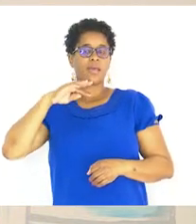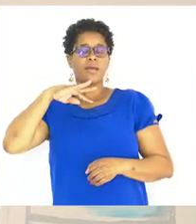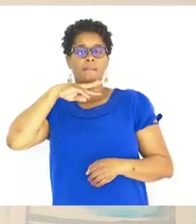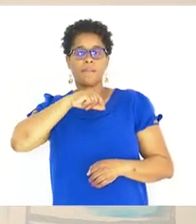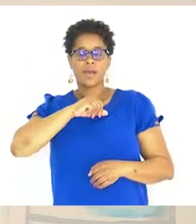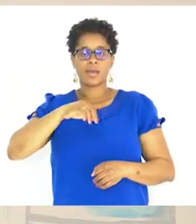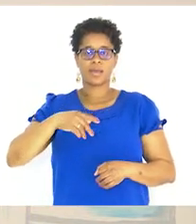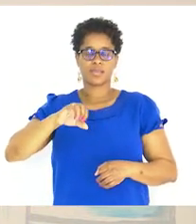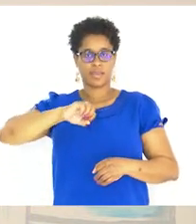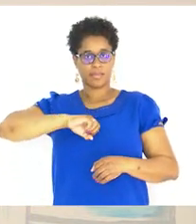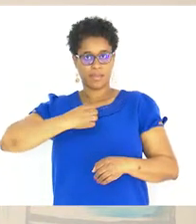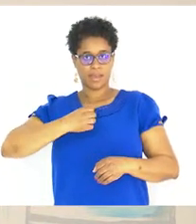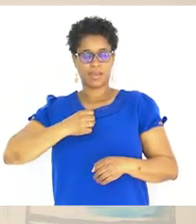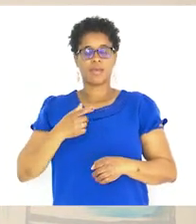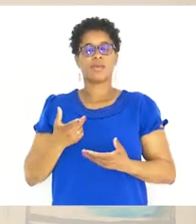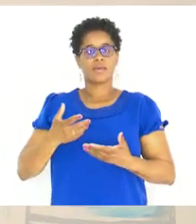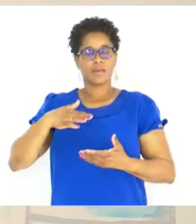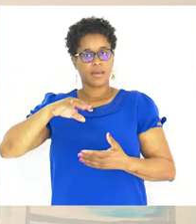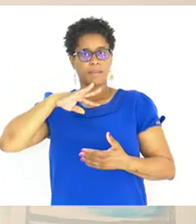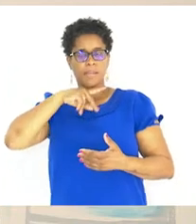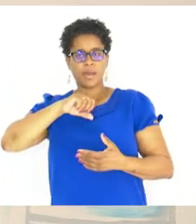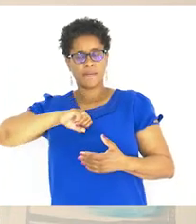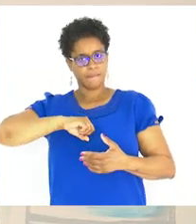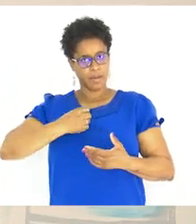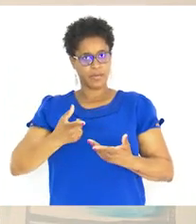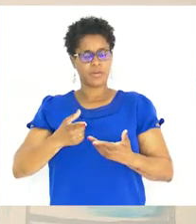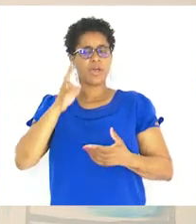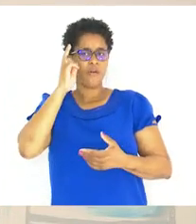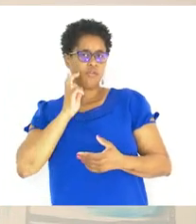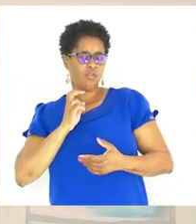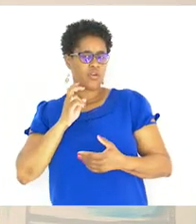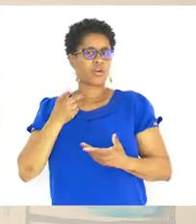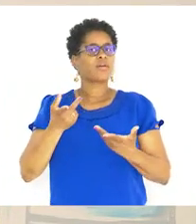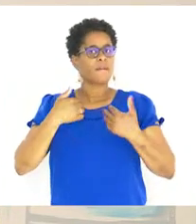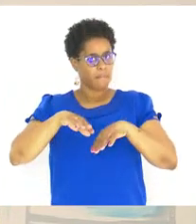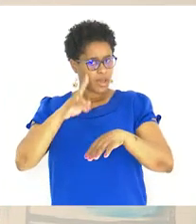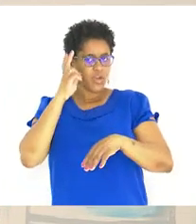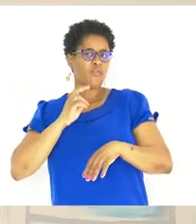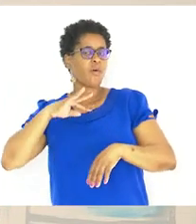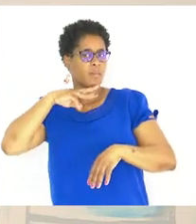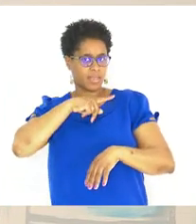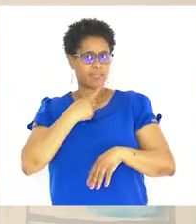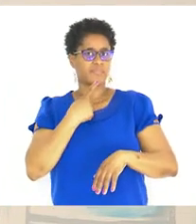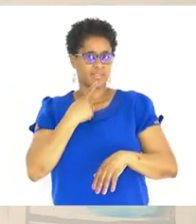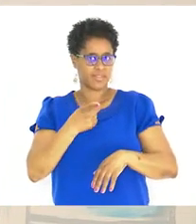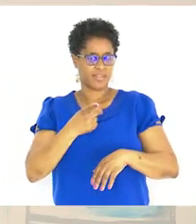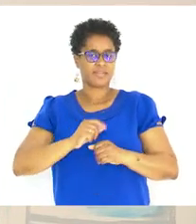Da minha mãe São avós Mas avós Maternos Perceberam?